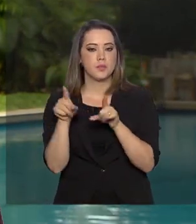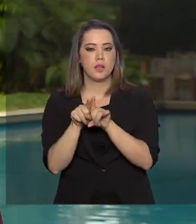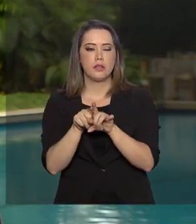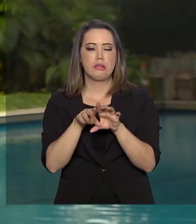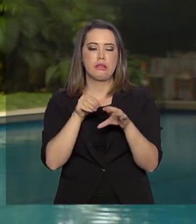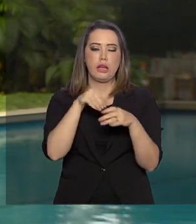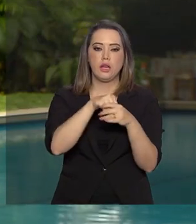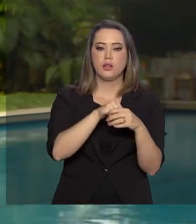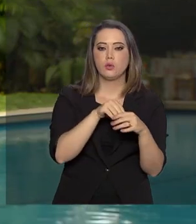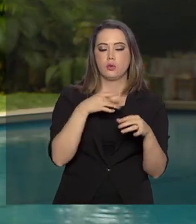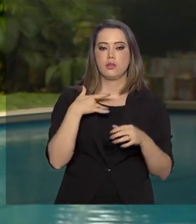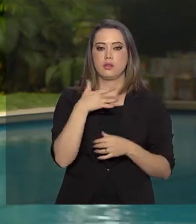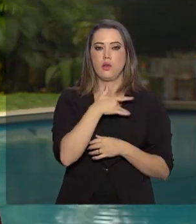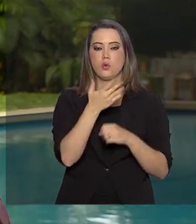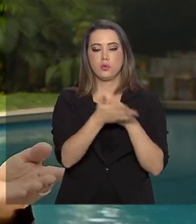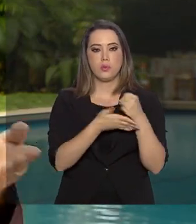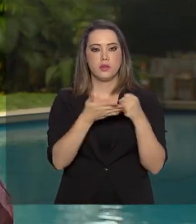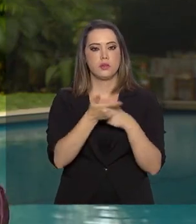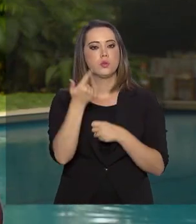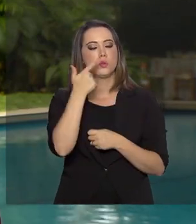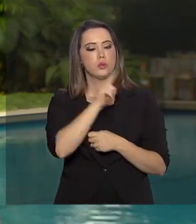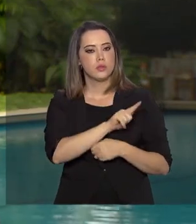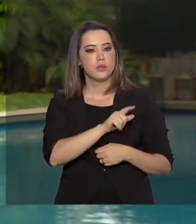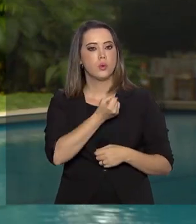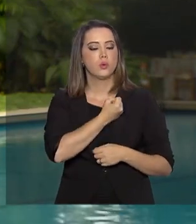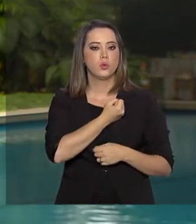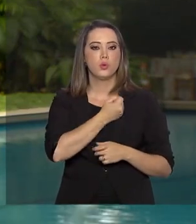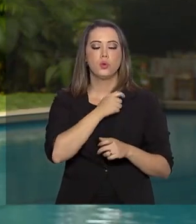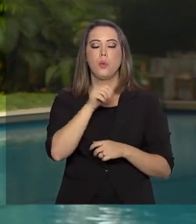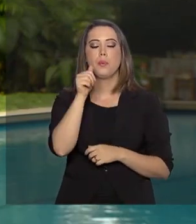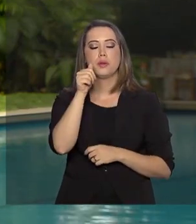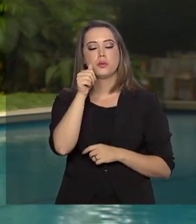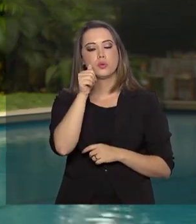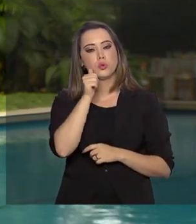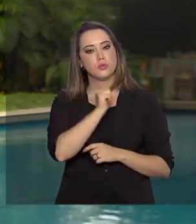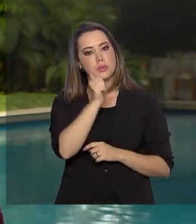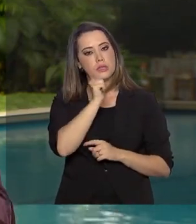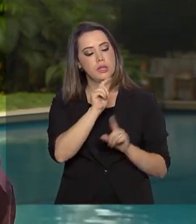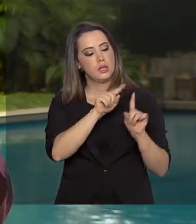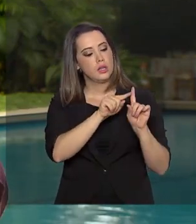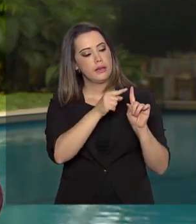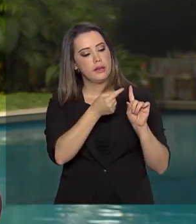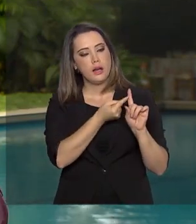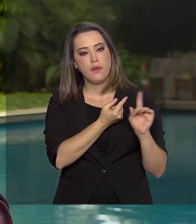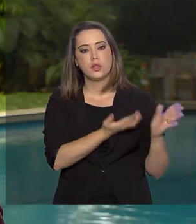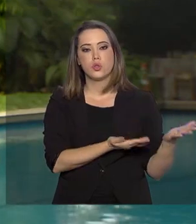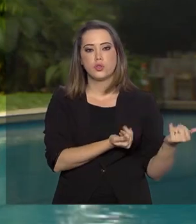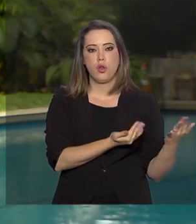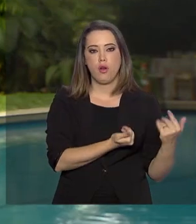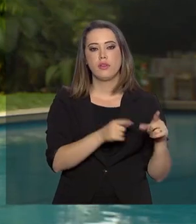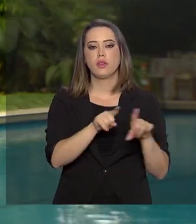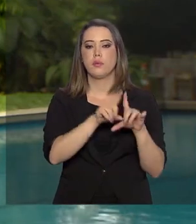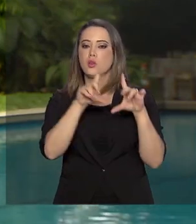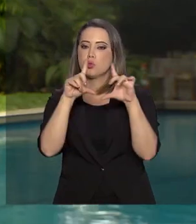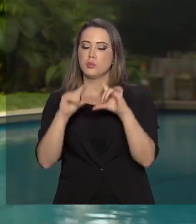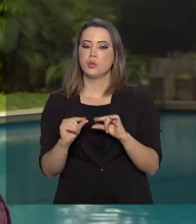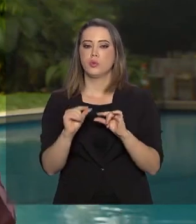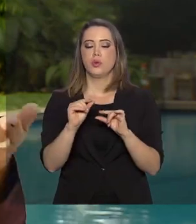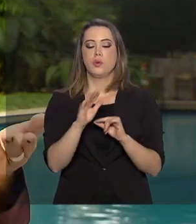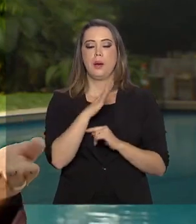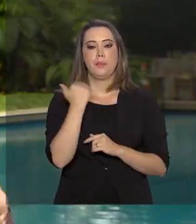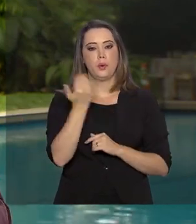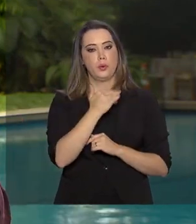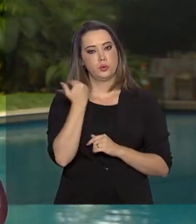o projeto conseguiu reduzir o número de casos de gravidez na adolescência, a mortalidade materna e também